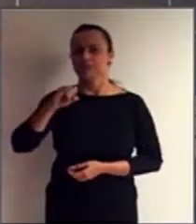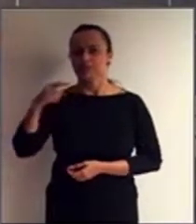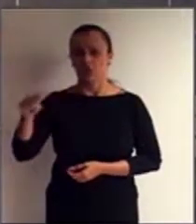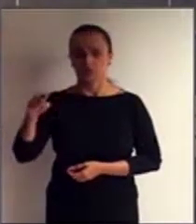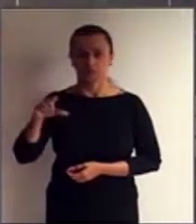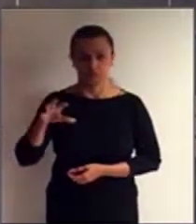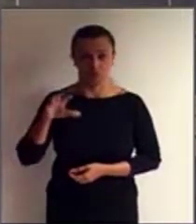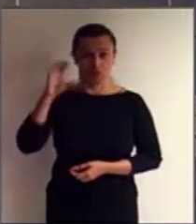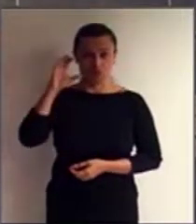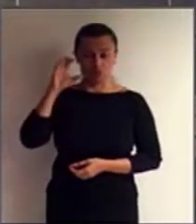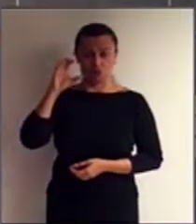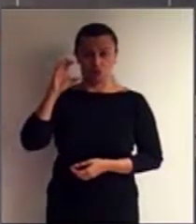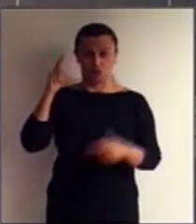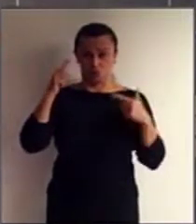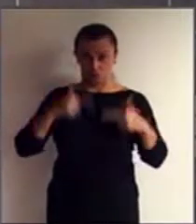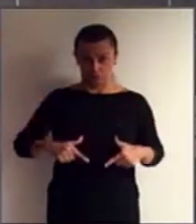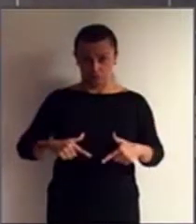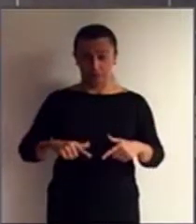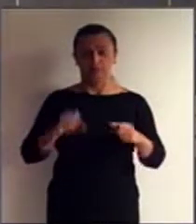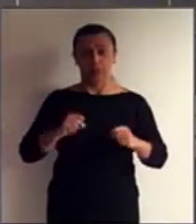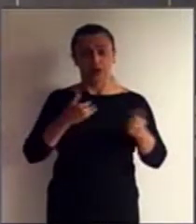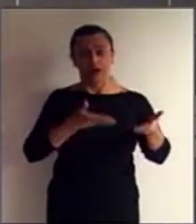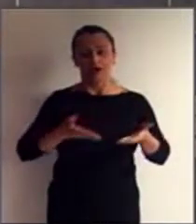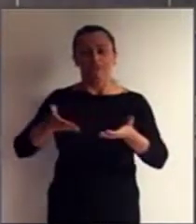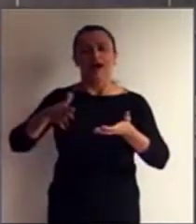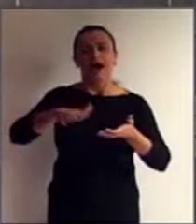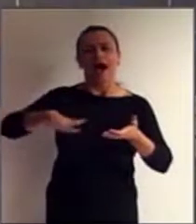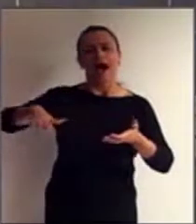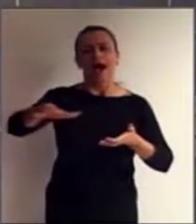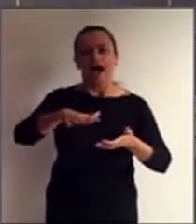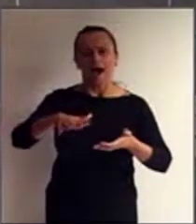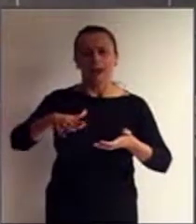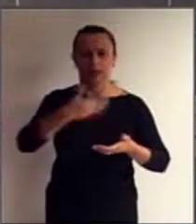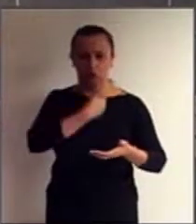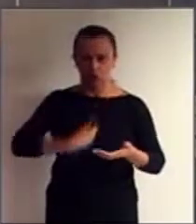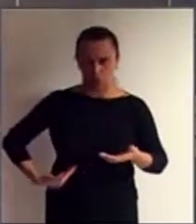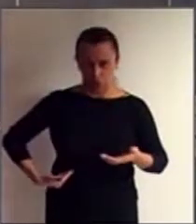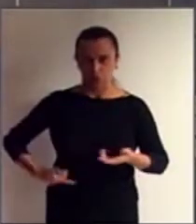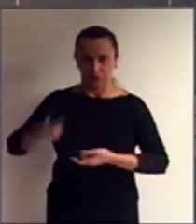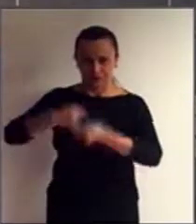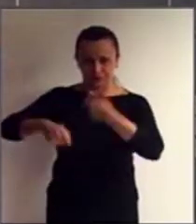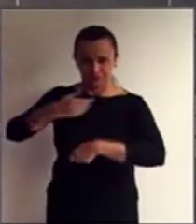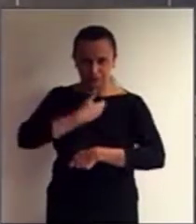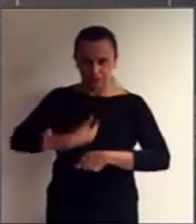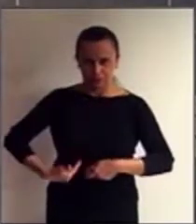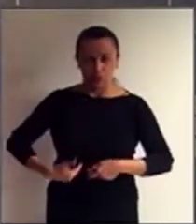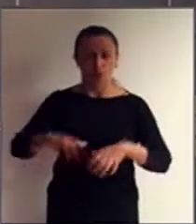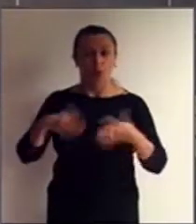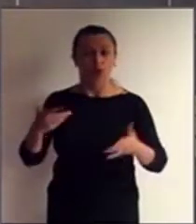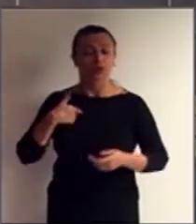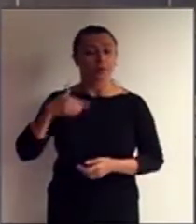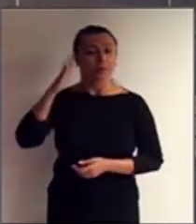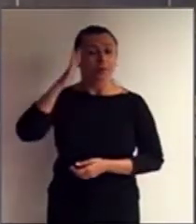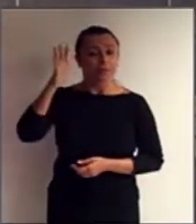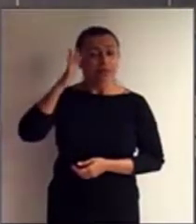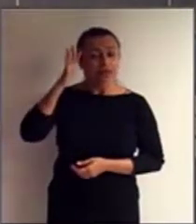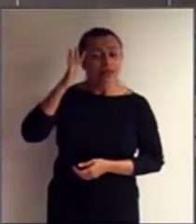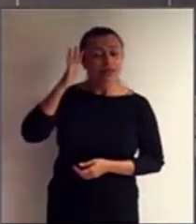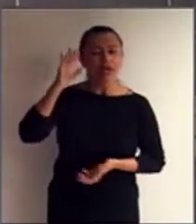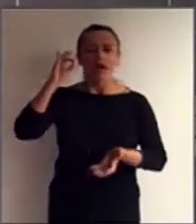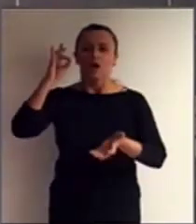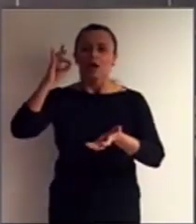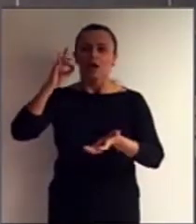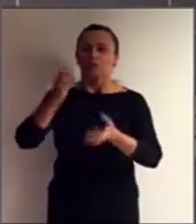da administração pública quando dá do pensar, do realizar